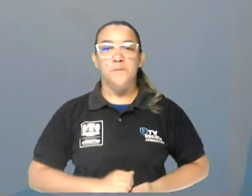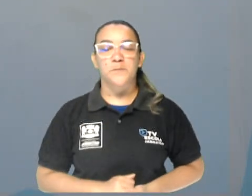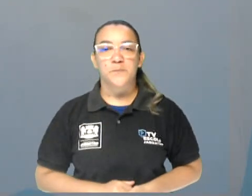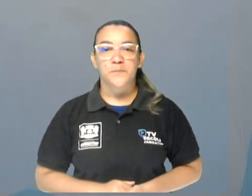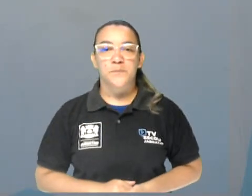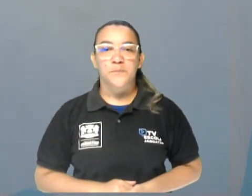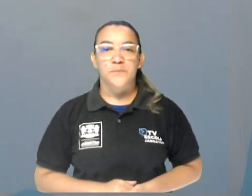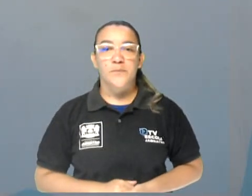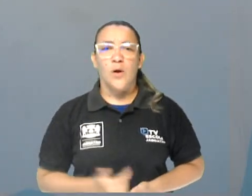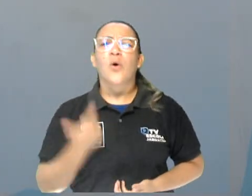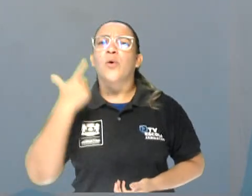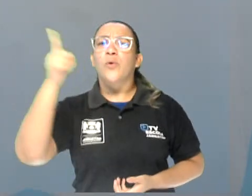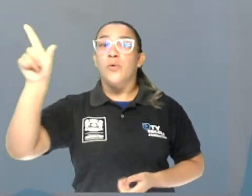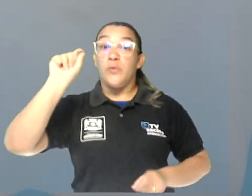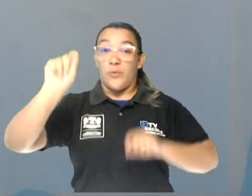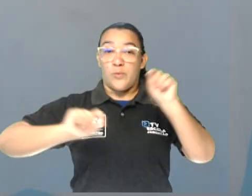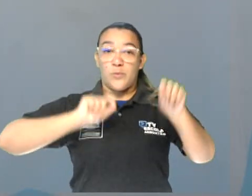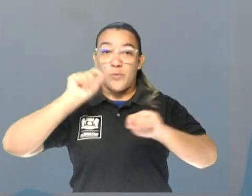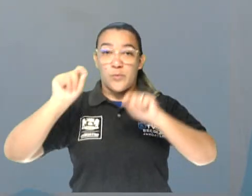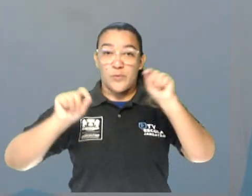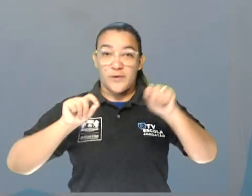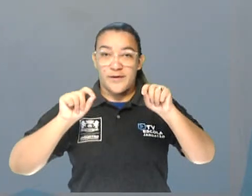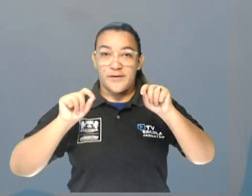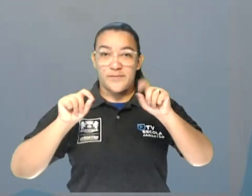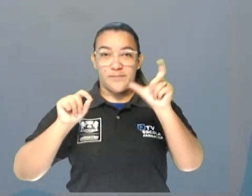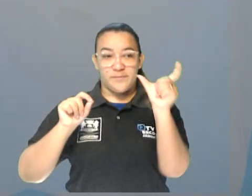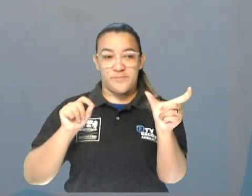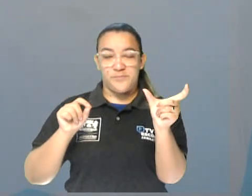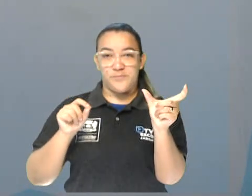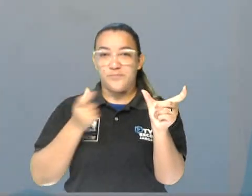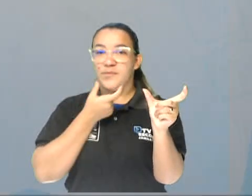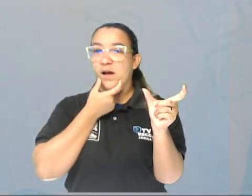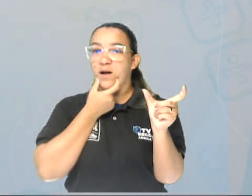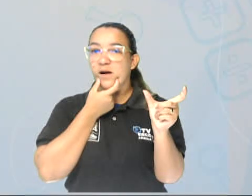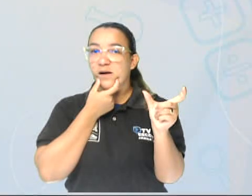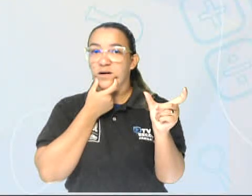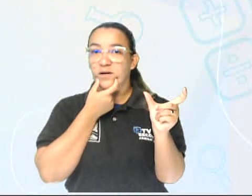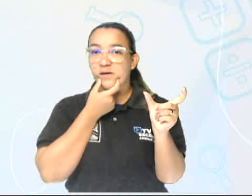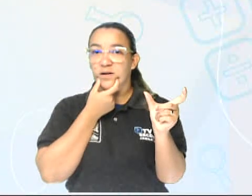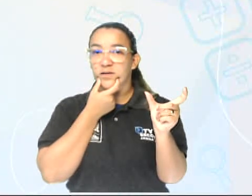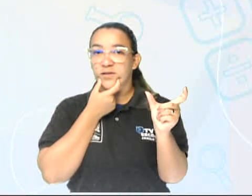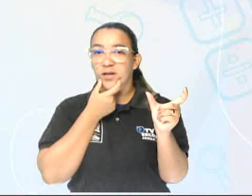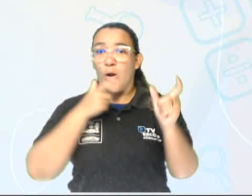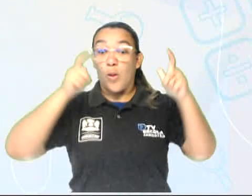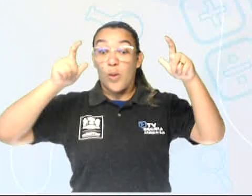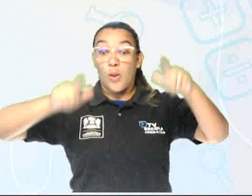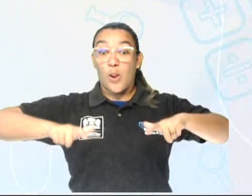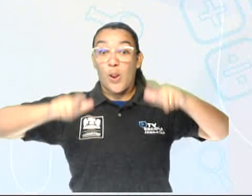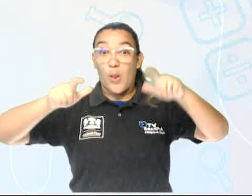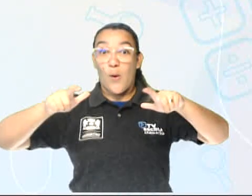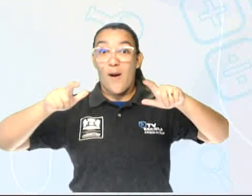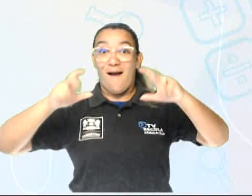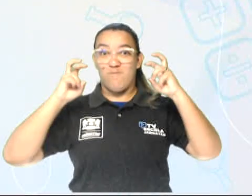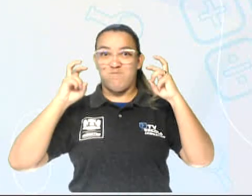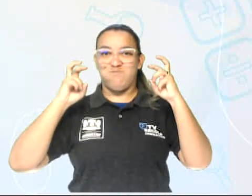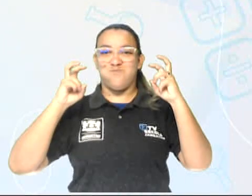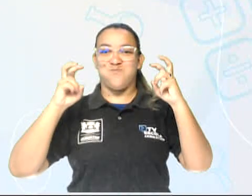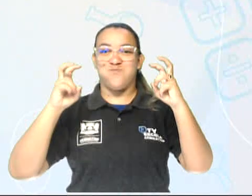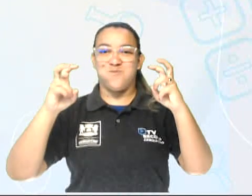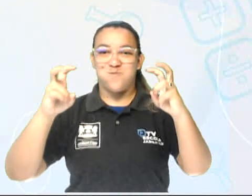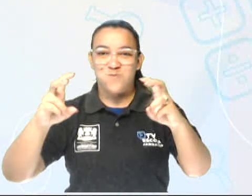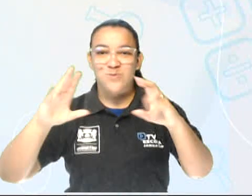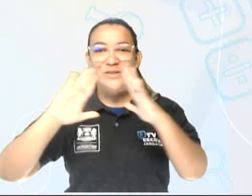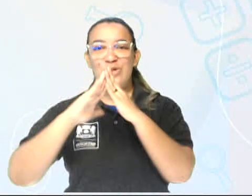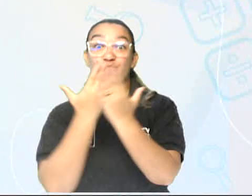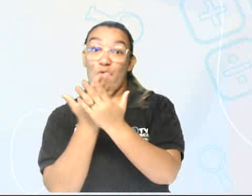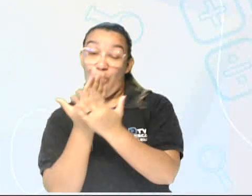O nosso próximo lugar é a Subway Station, né? O local que a gente pega metrô para ir para a